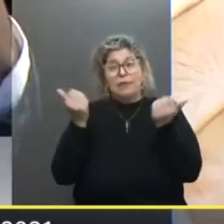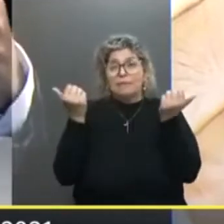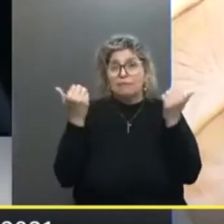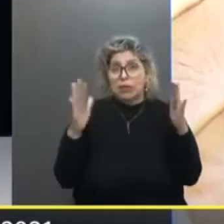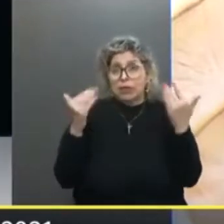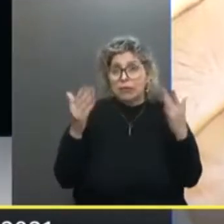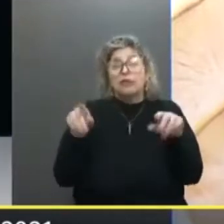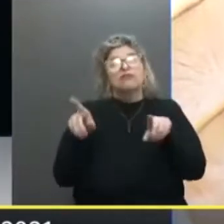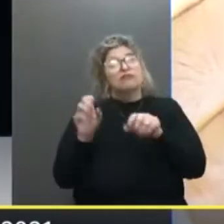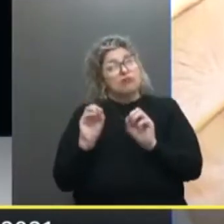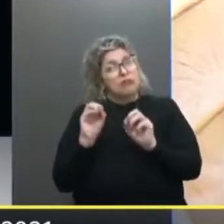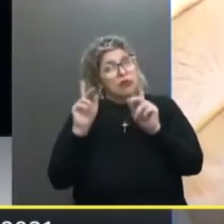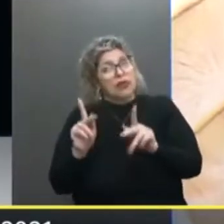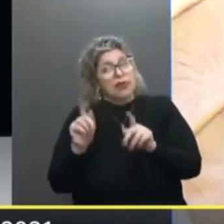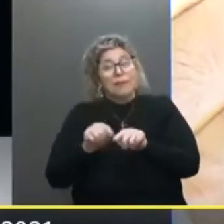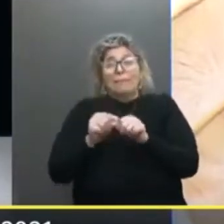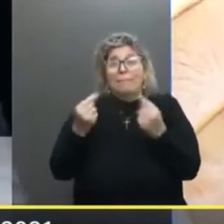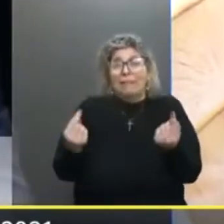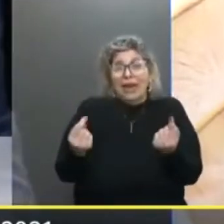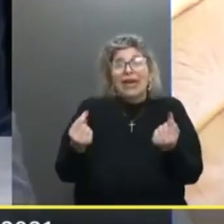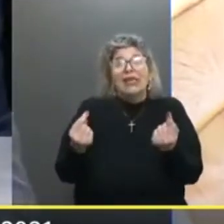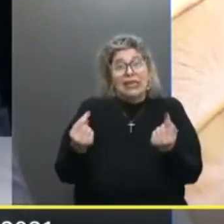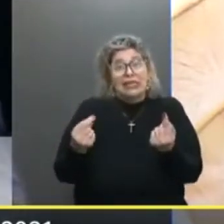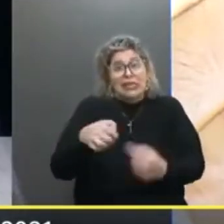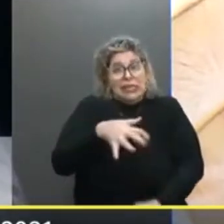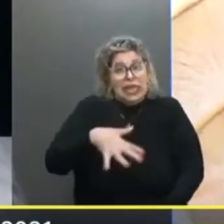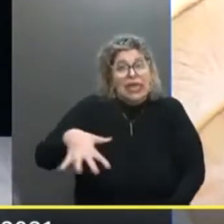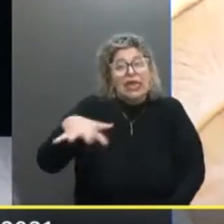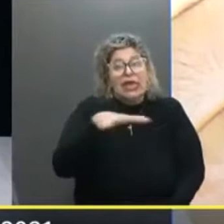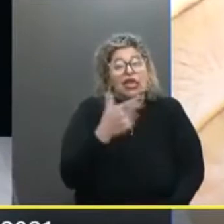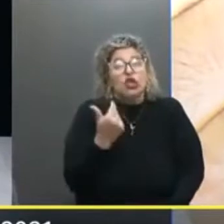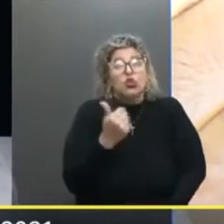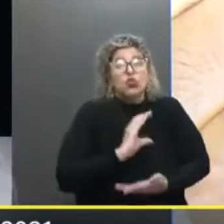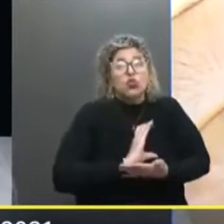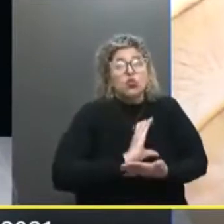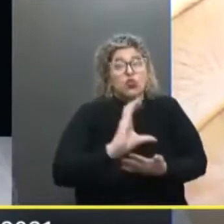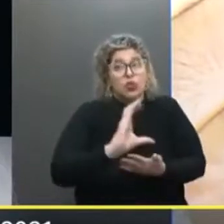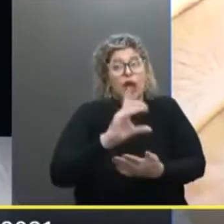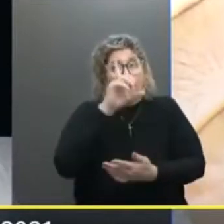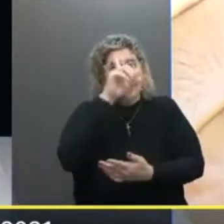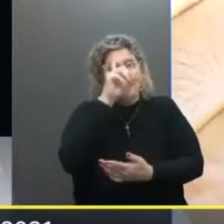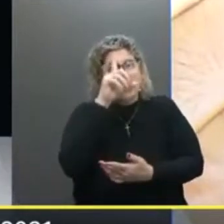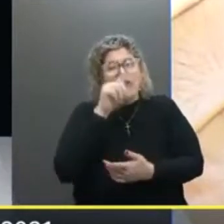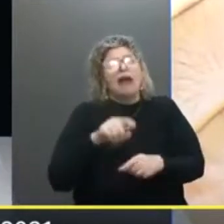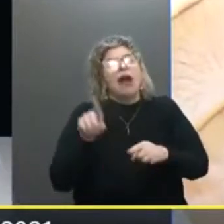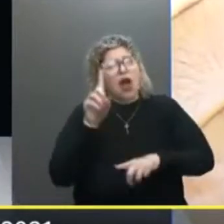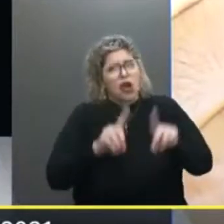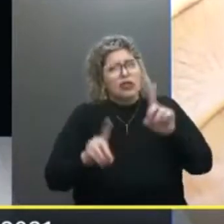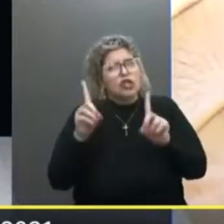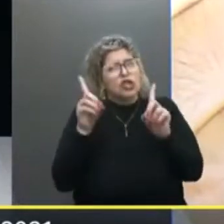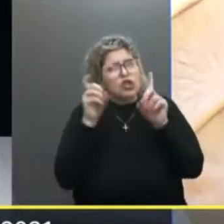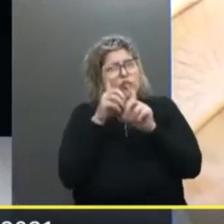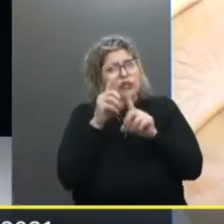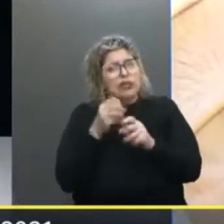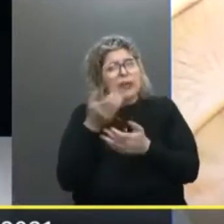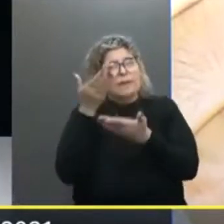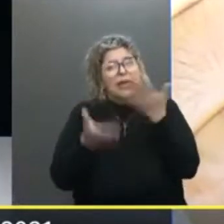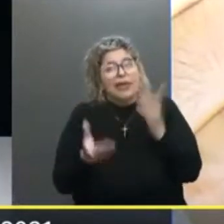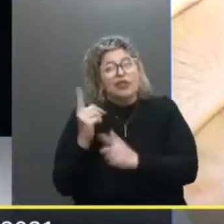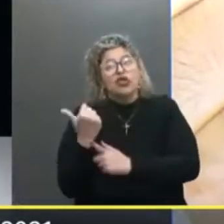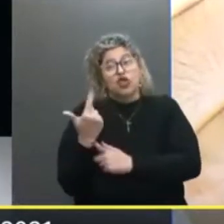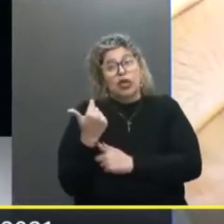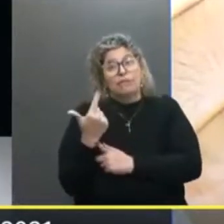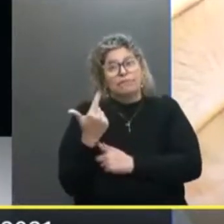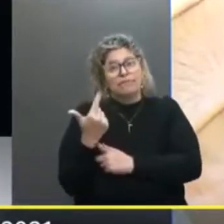dou Parabéns A eles Entretanto No bojo Da redistribuição Hospitais Muitas vezes Com dificuldade Perderam